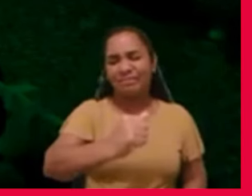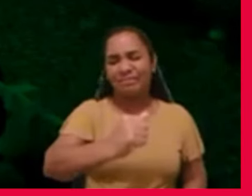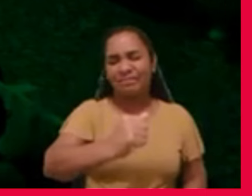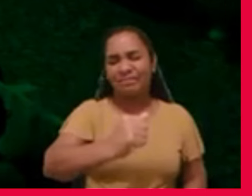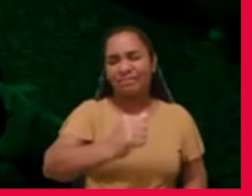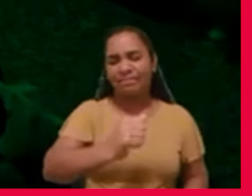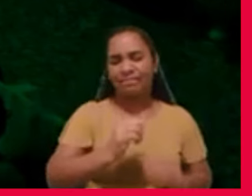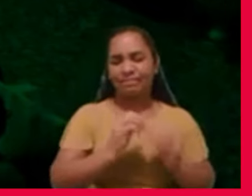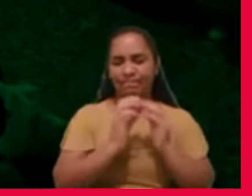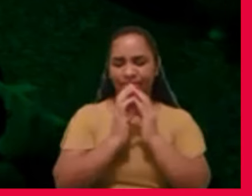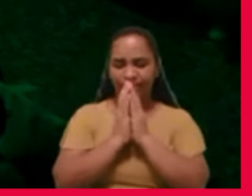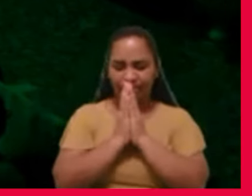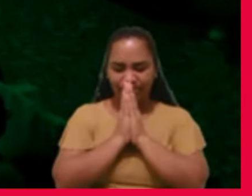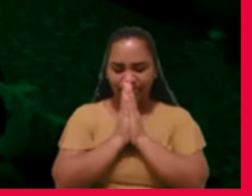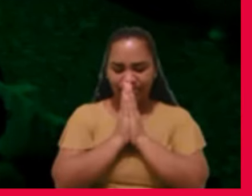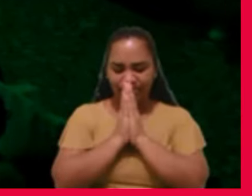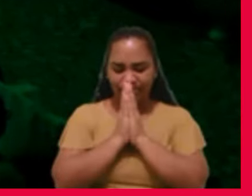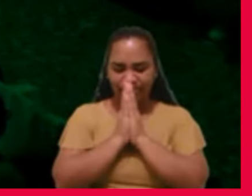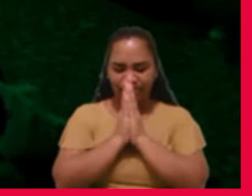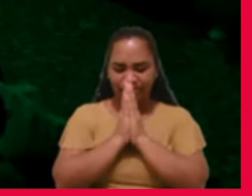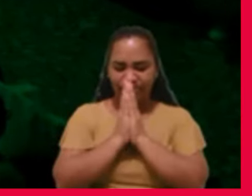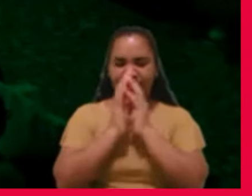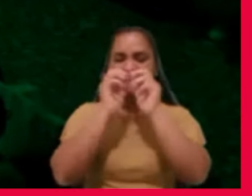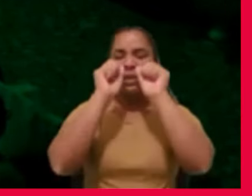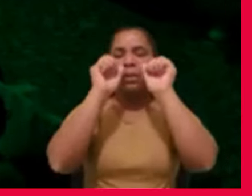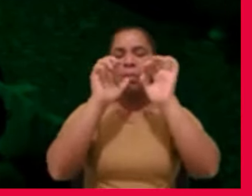Abençoa nossa casa,